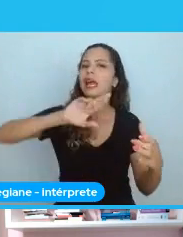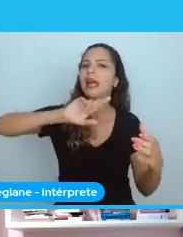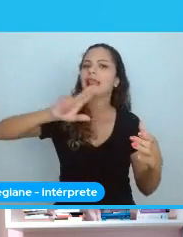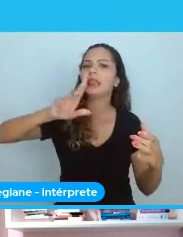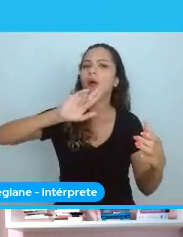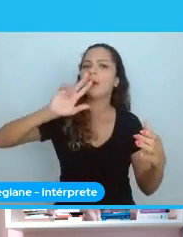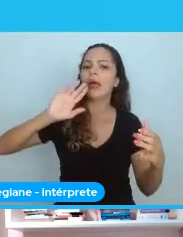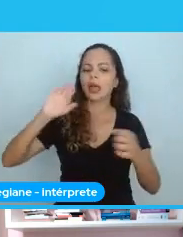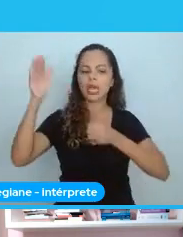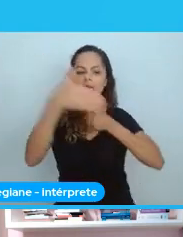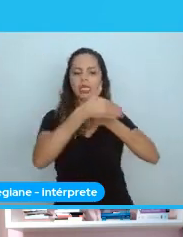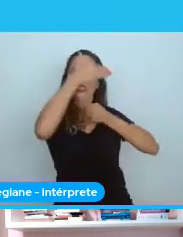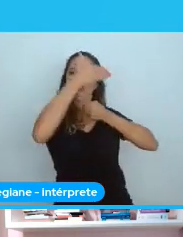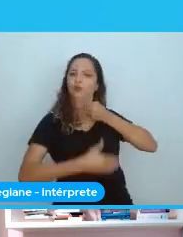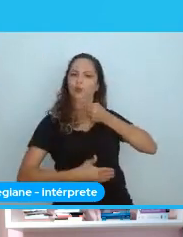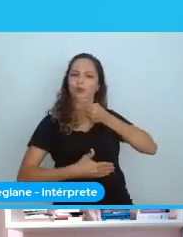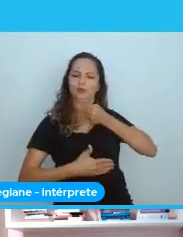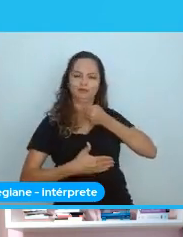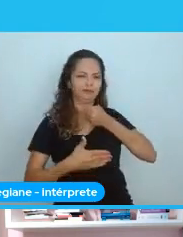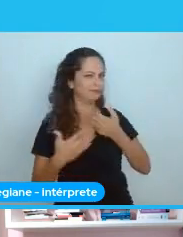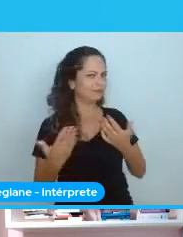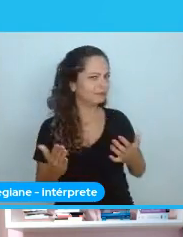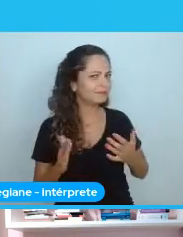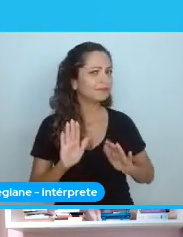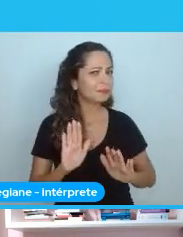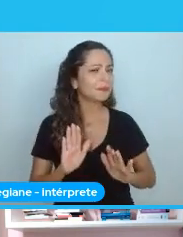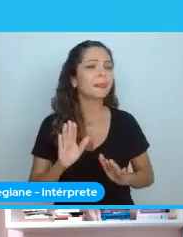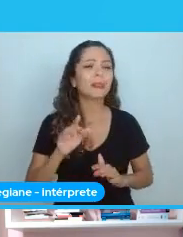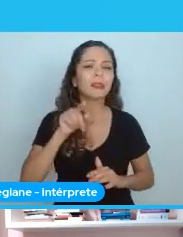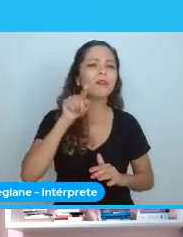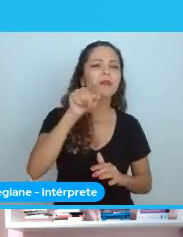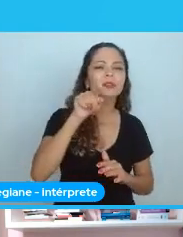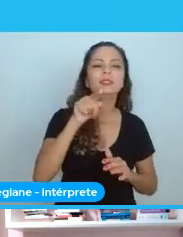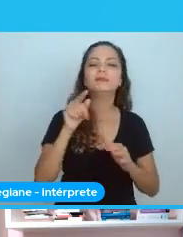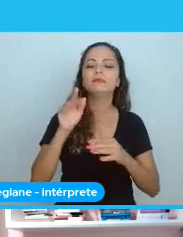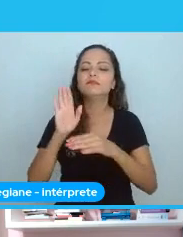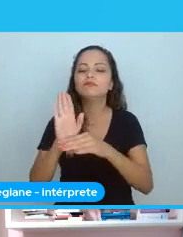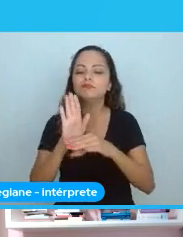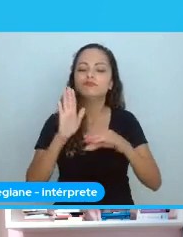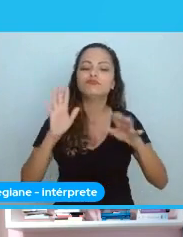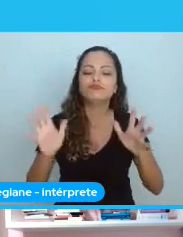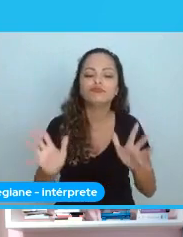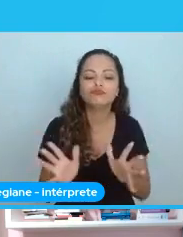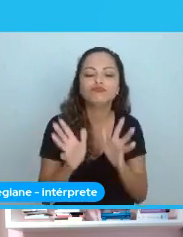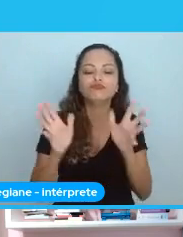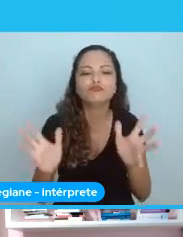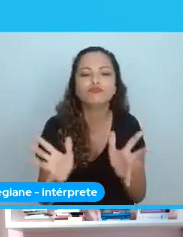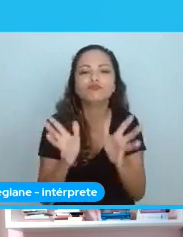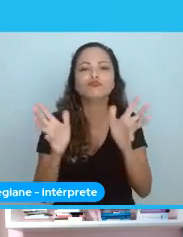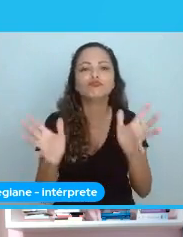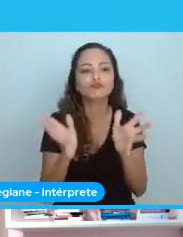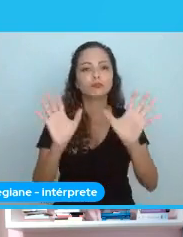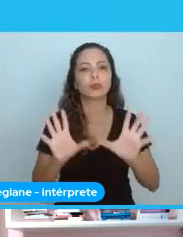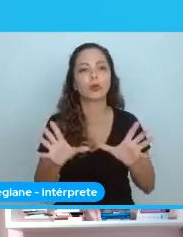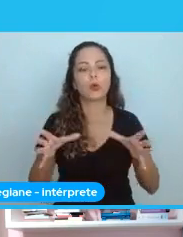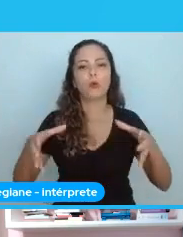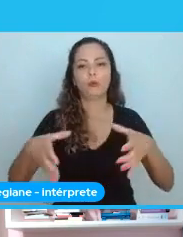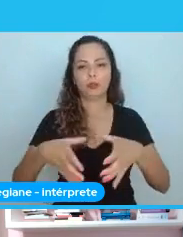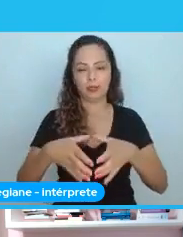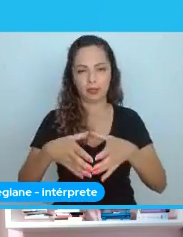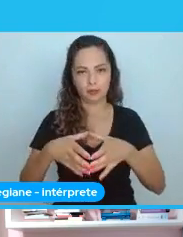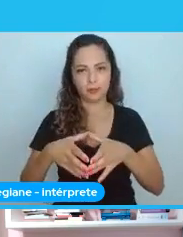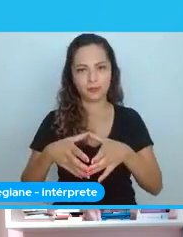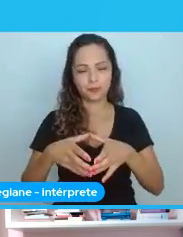Não é porque você está construindo a comunidade. Não é porque você, sabe? Está, assim,